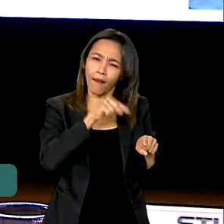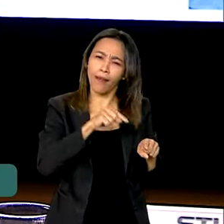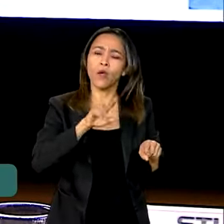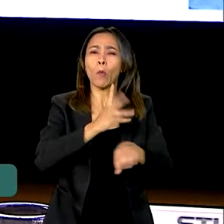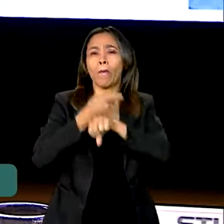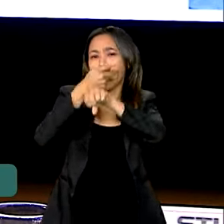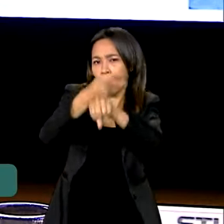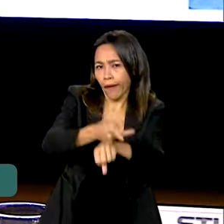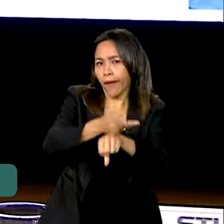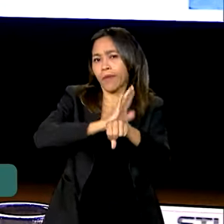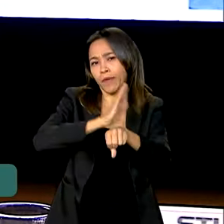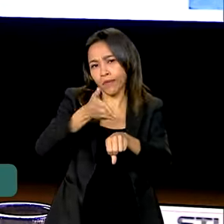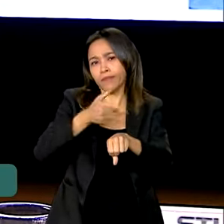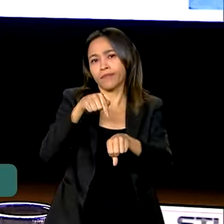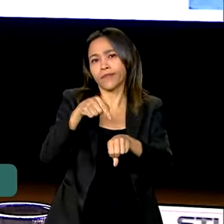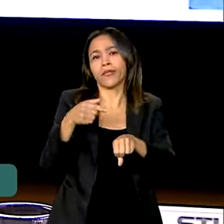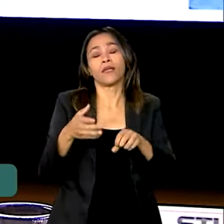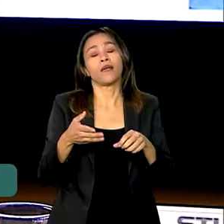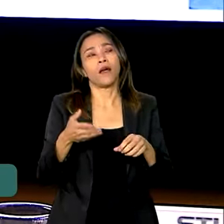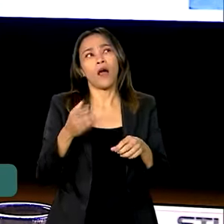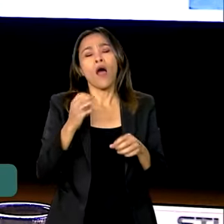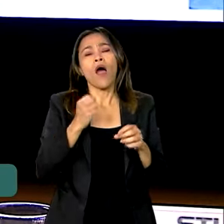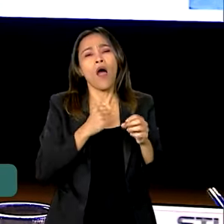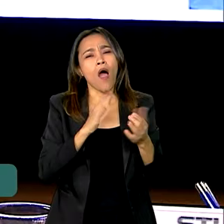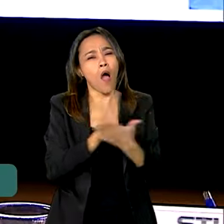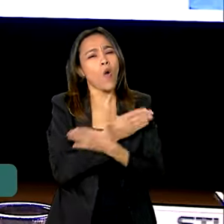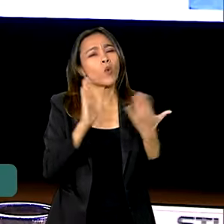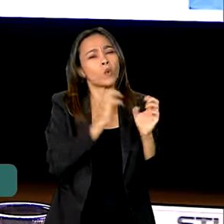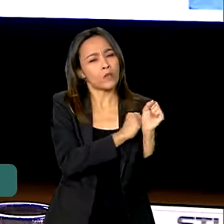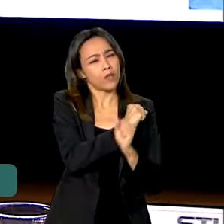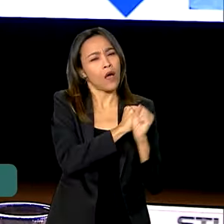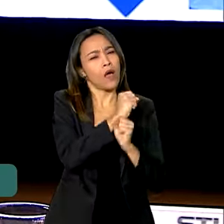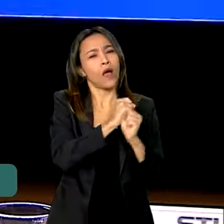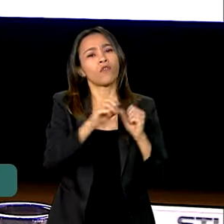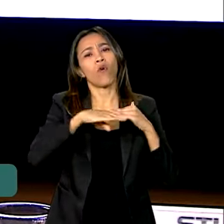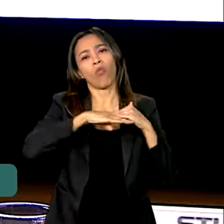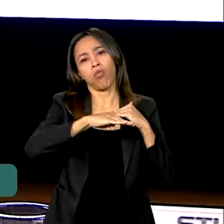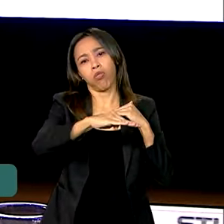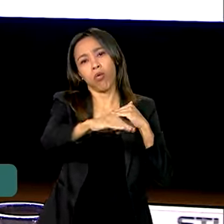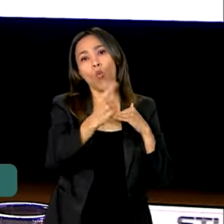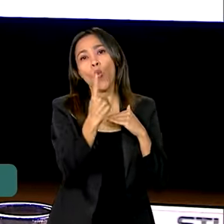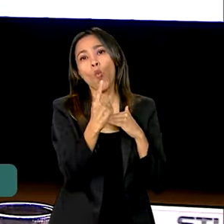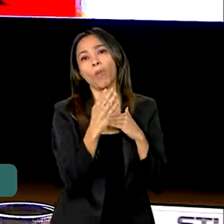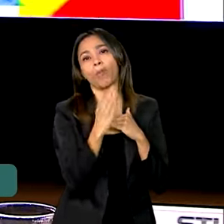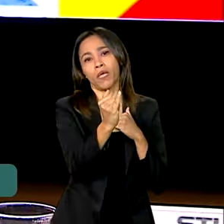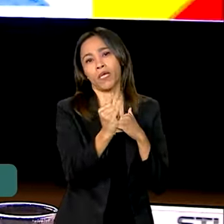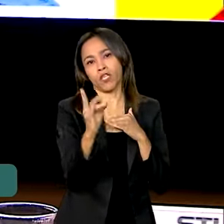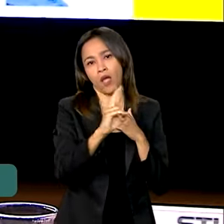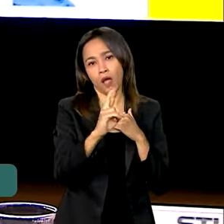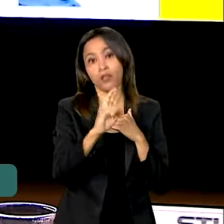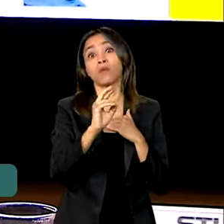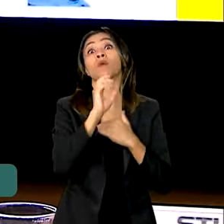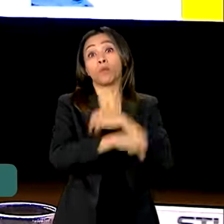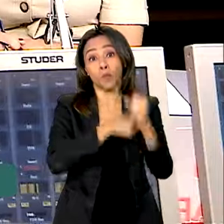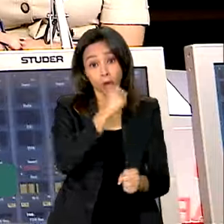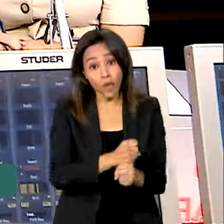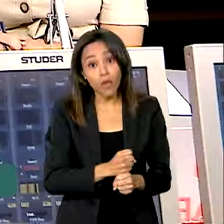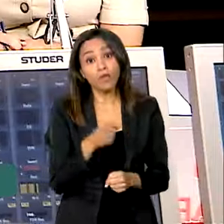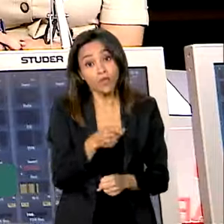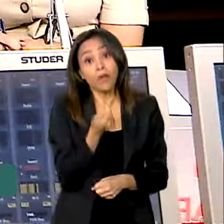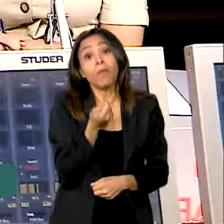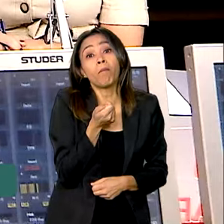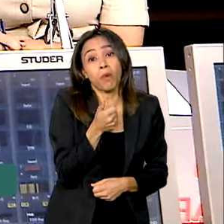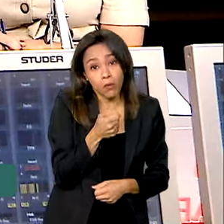rural. Isso está há alguns anos estabilizado em torno de 1 bilhão de reais por ano, o se mostra há